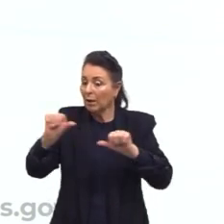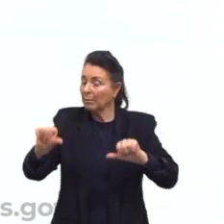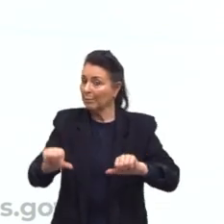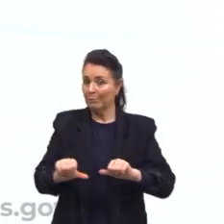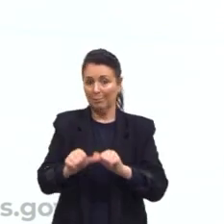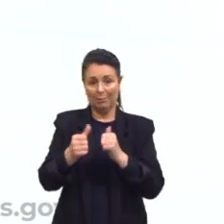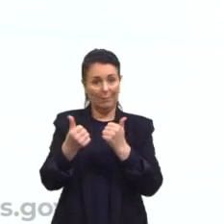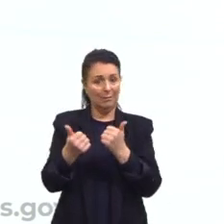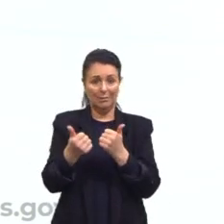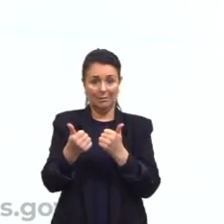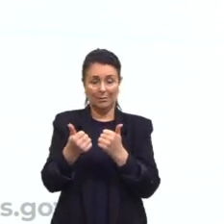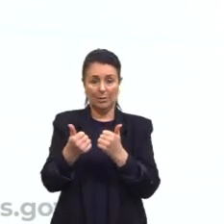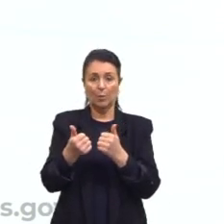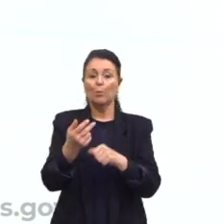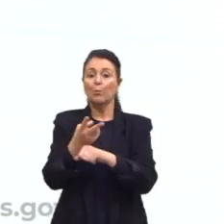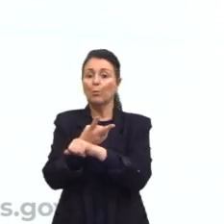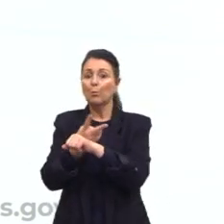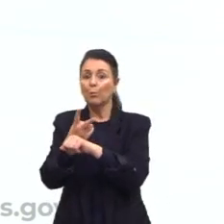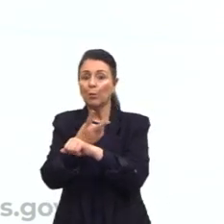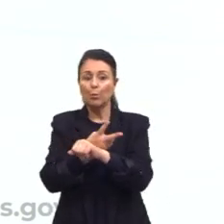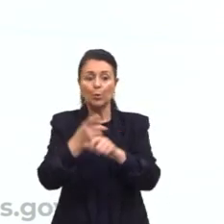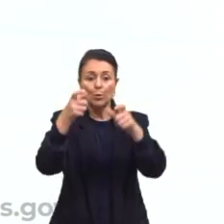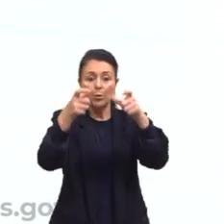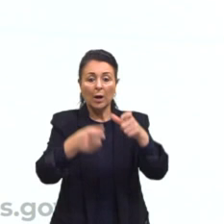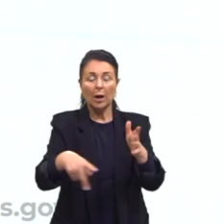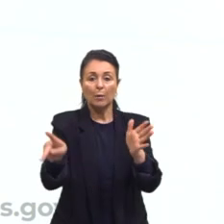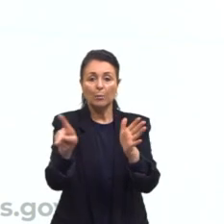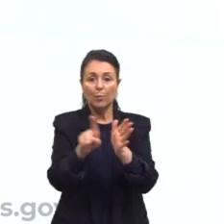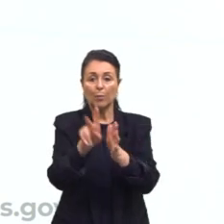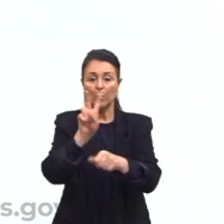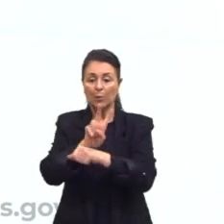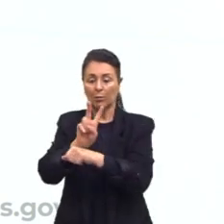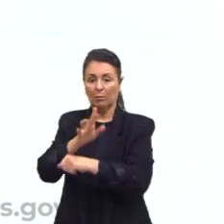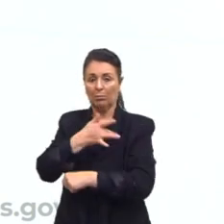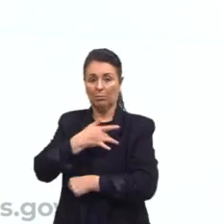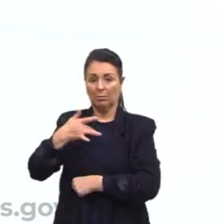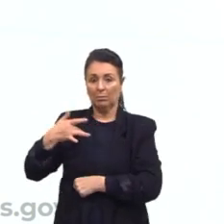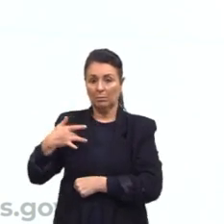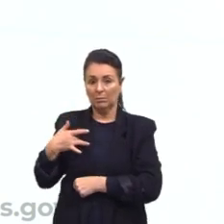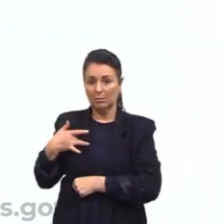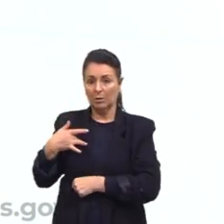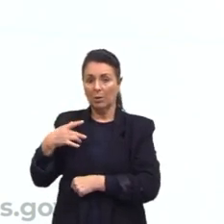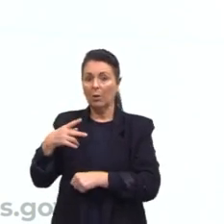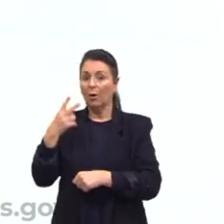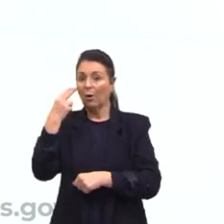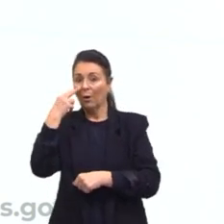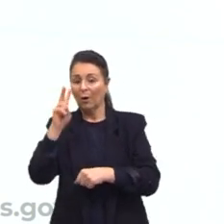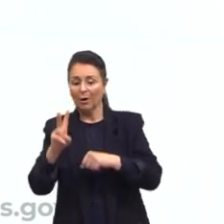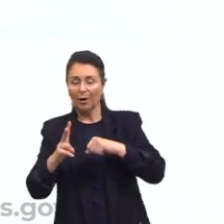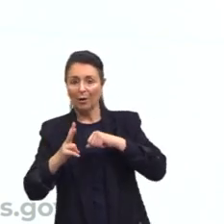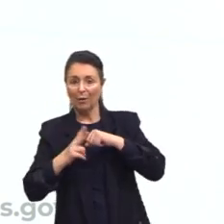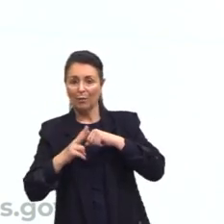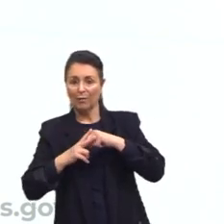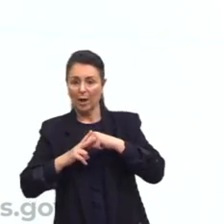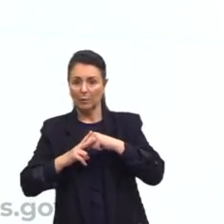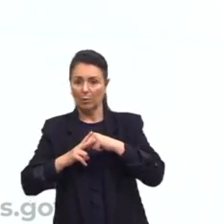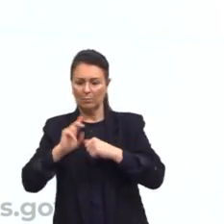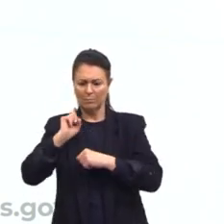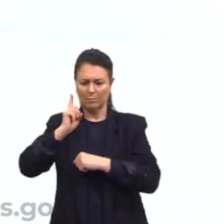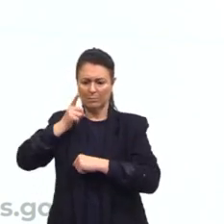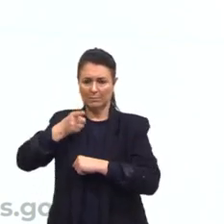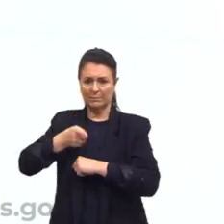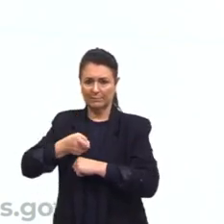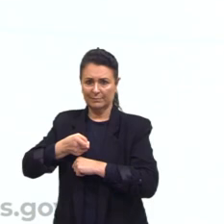curar. Procure uma unidade de saúde. Olha ali o verbo impositivo.